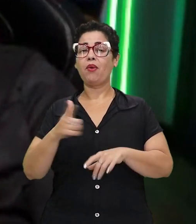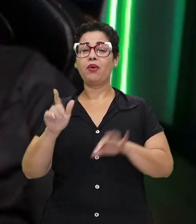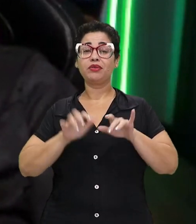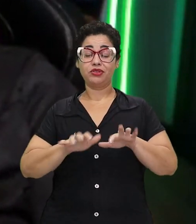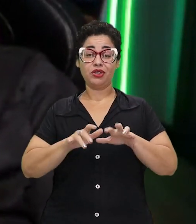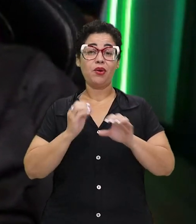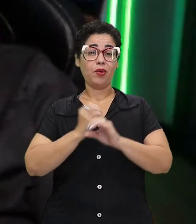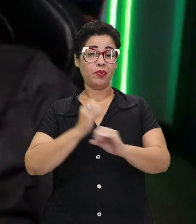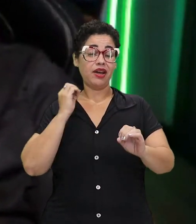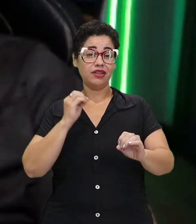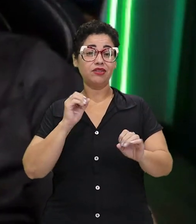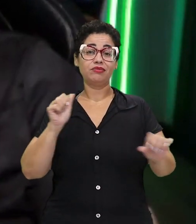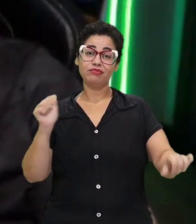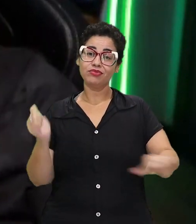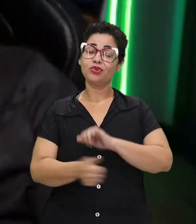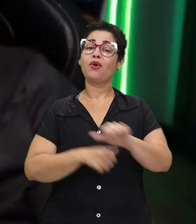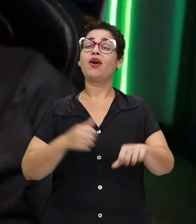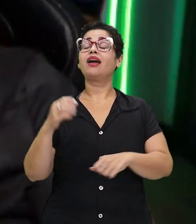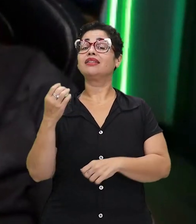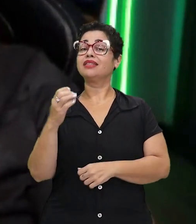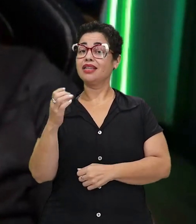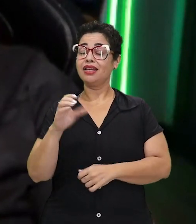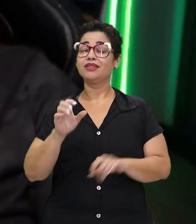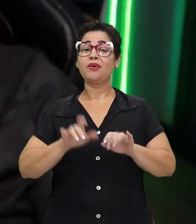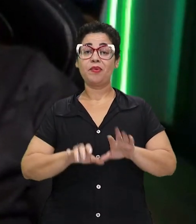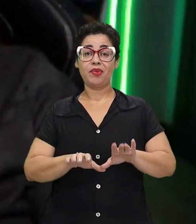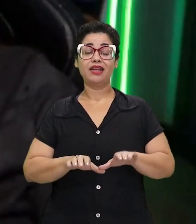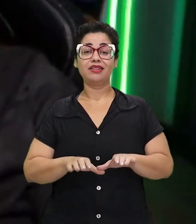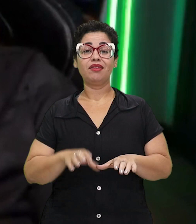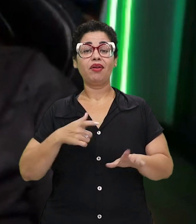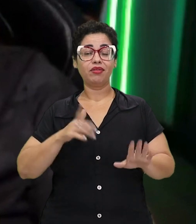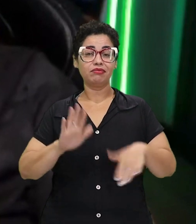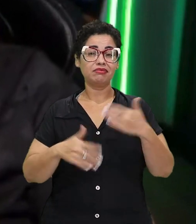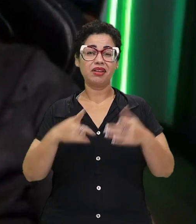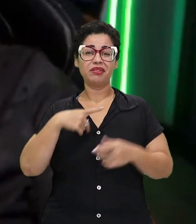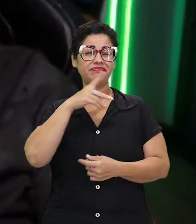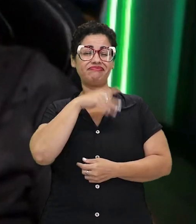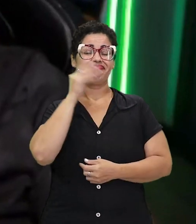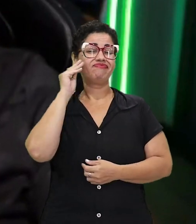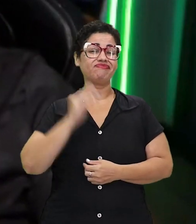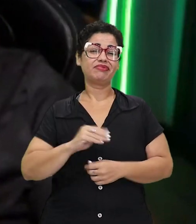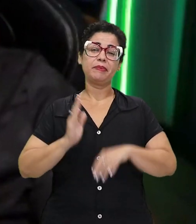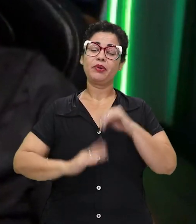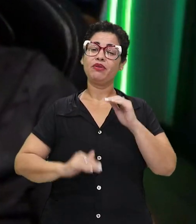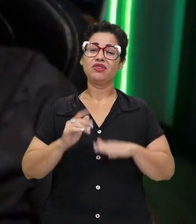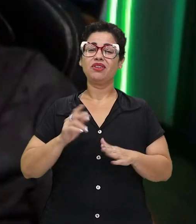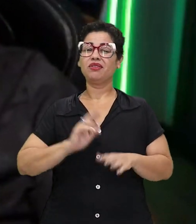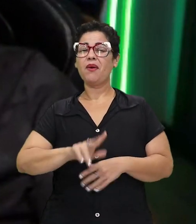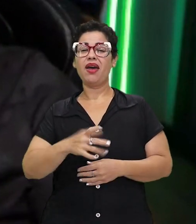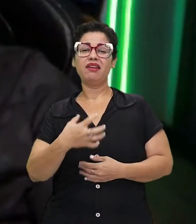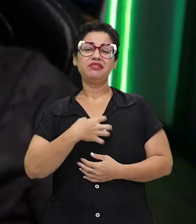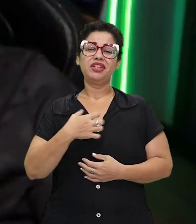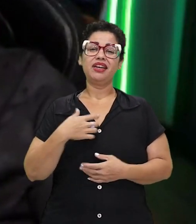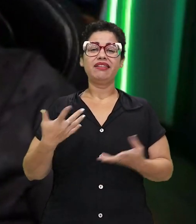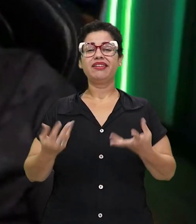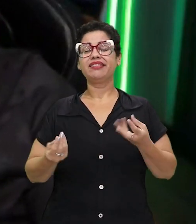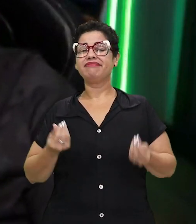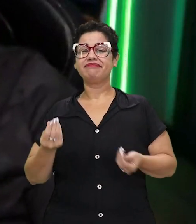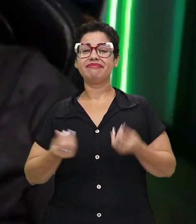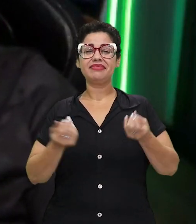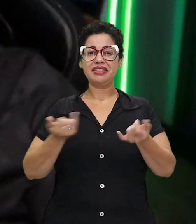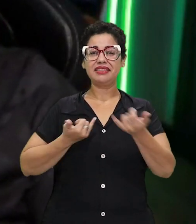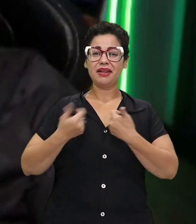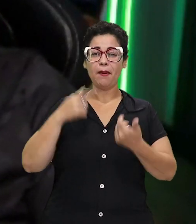computação para as ciências da computação, porque eu acabei me desiludindo um pouco com a profissão. Não era da forma que o pessoal